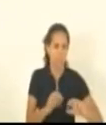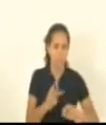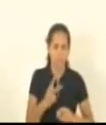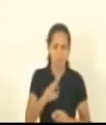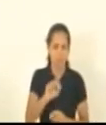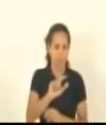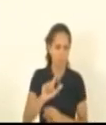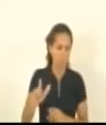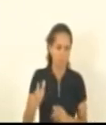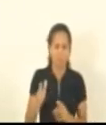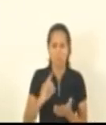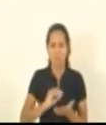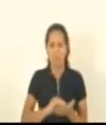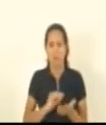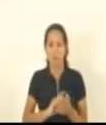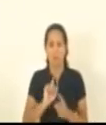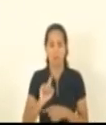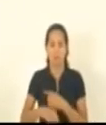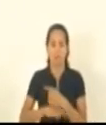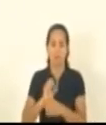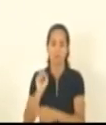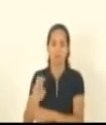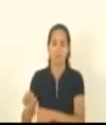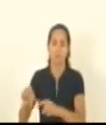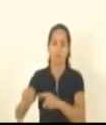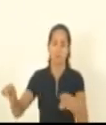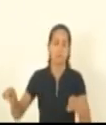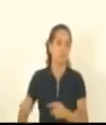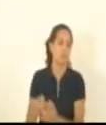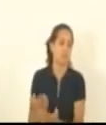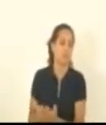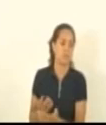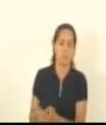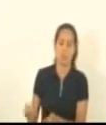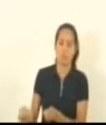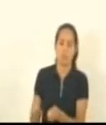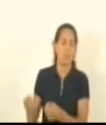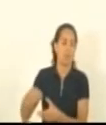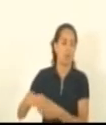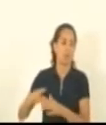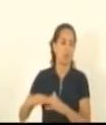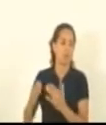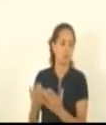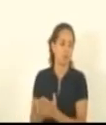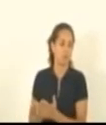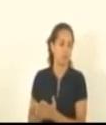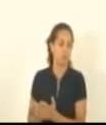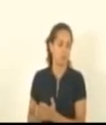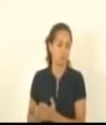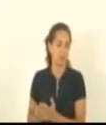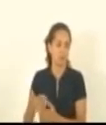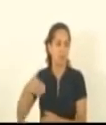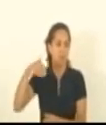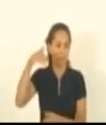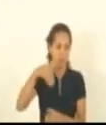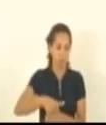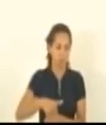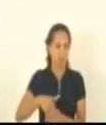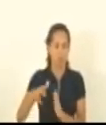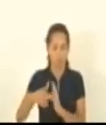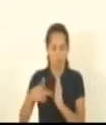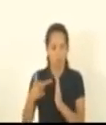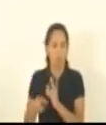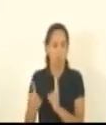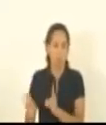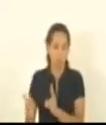difusa, que depois, quando chega na sala de aula, na prática, é para adotrinar a criança na escola. Então, voto pela manutenção do veto e recomendo